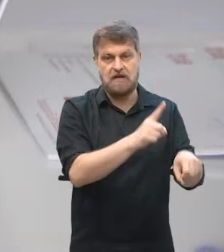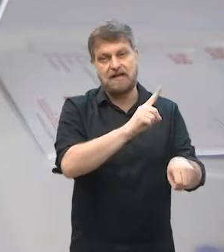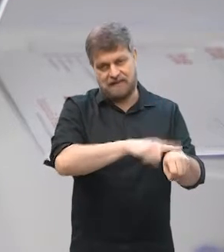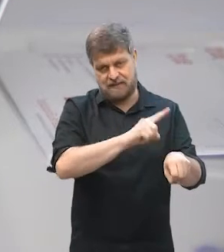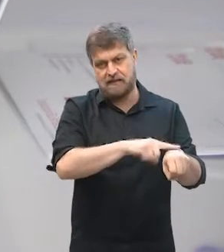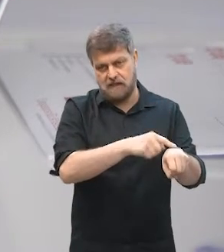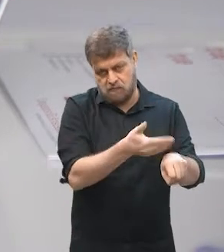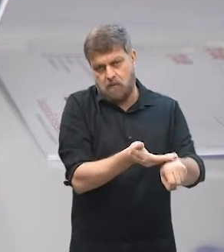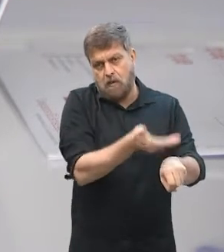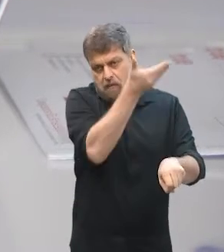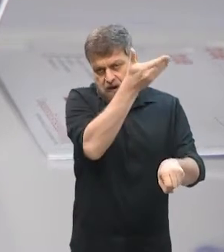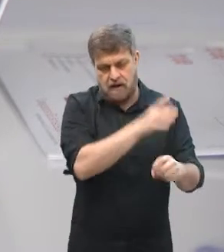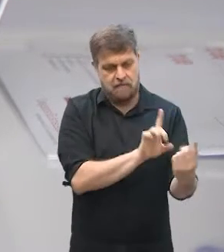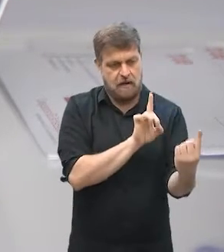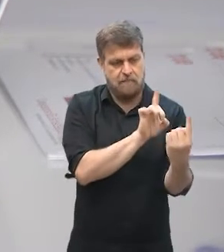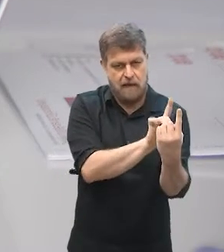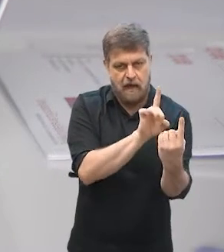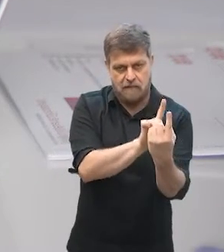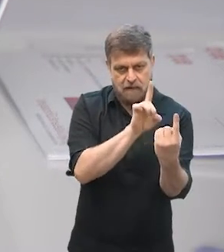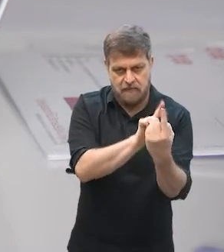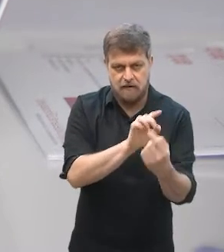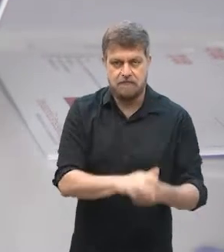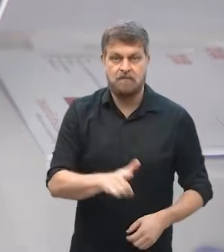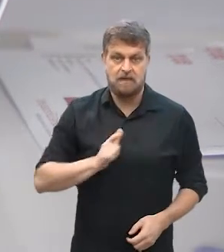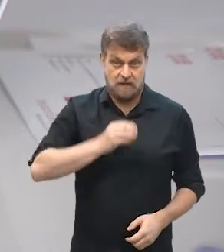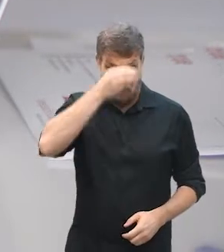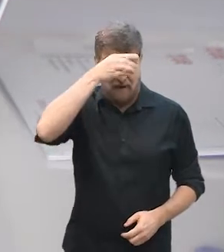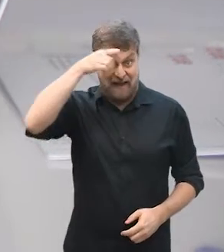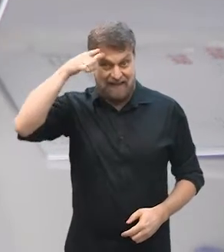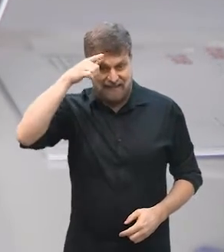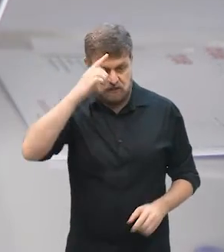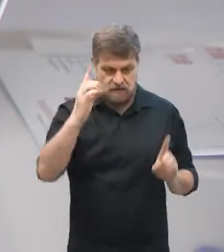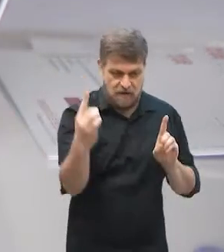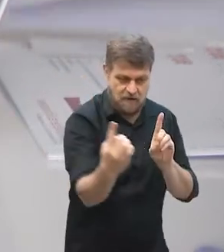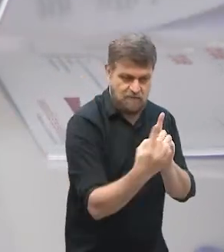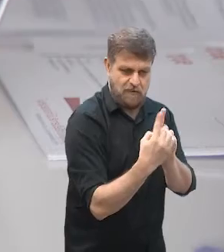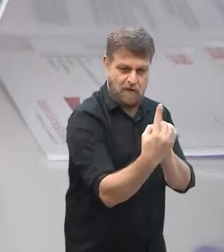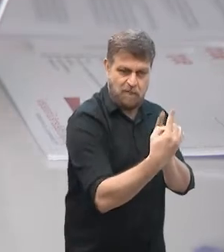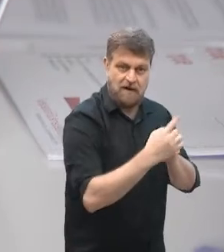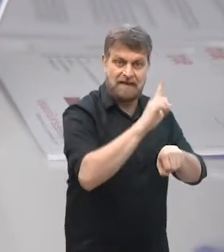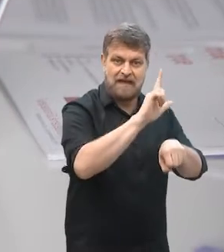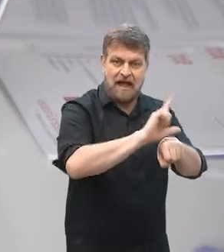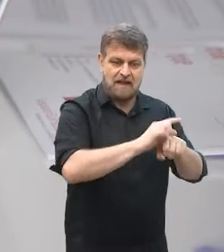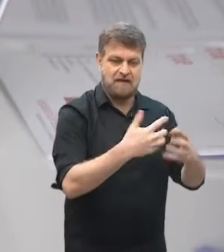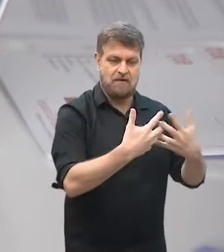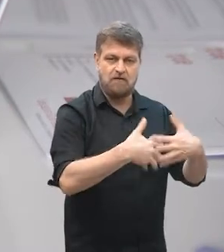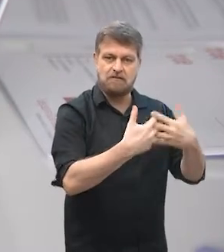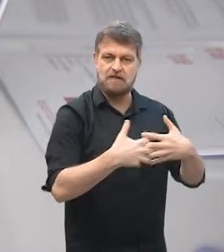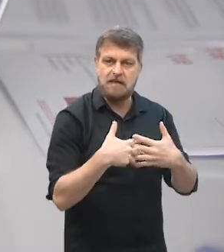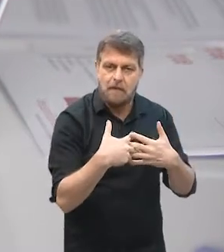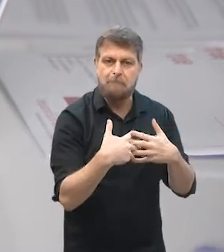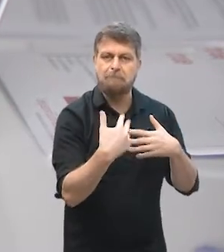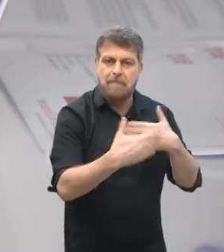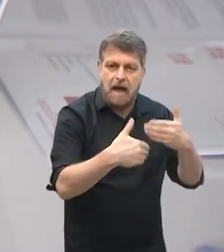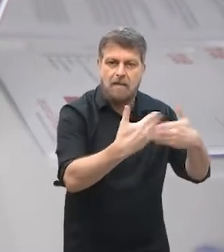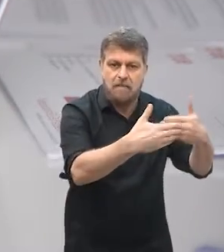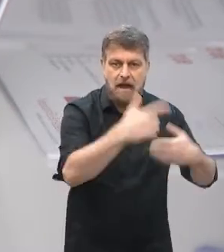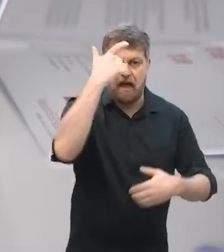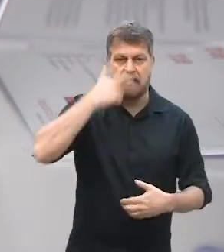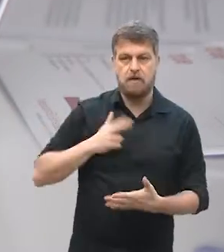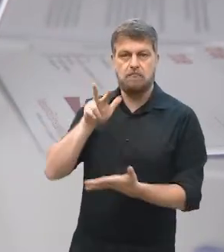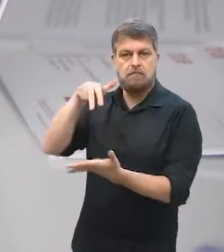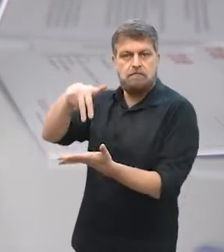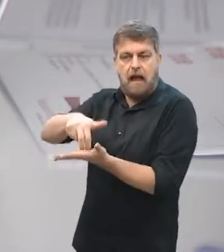tempo pra atender as clientes, ela pegou a minha carteira de clientes, então, loja foi funcionando mesmo eu estando no